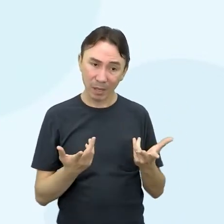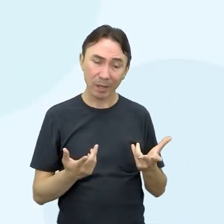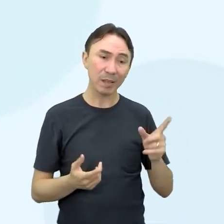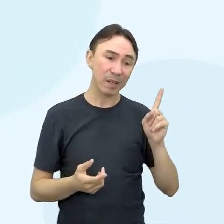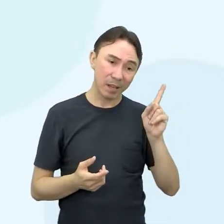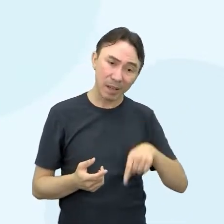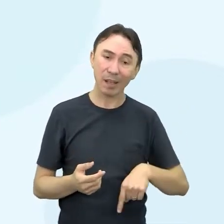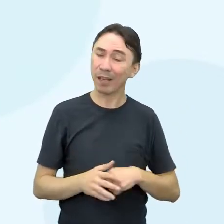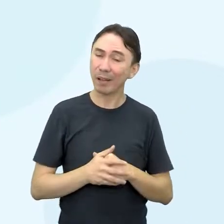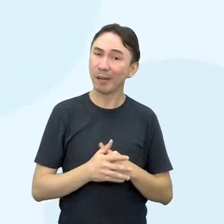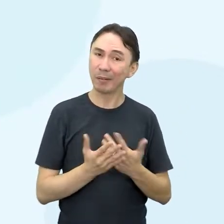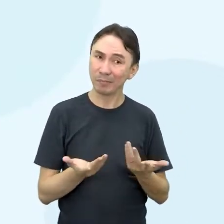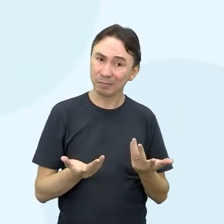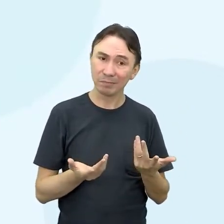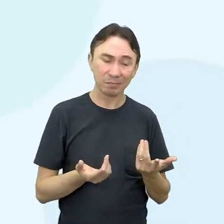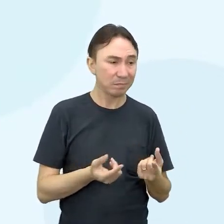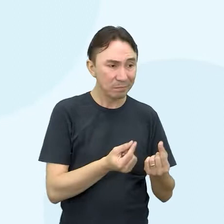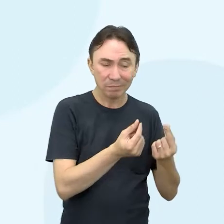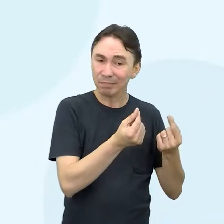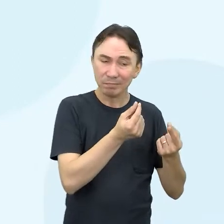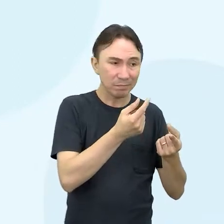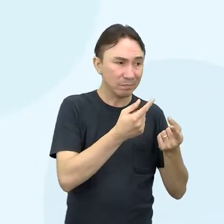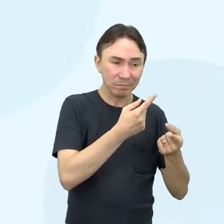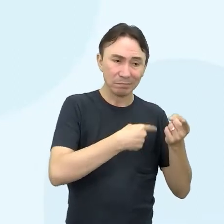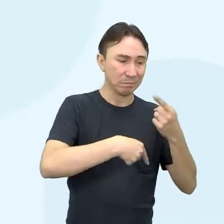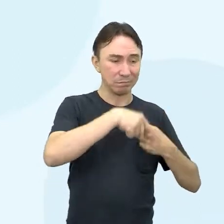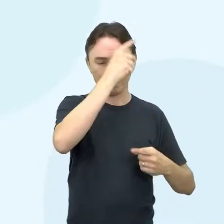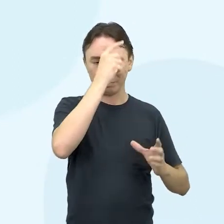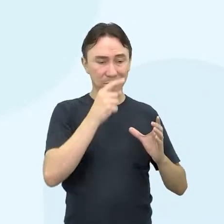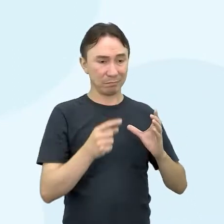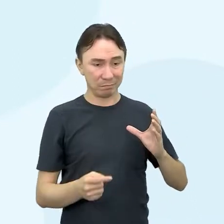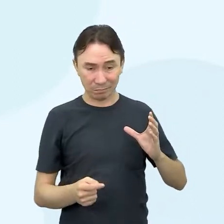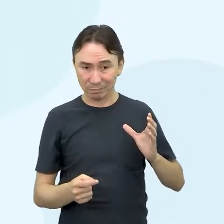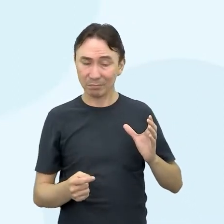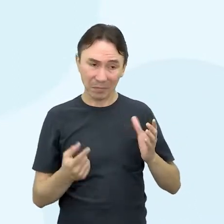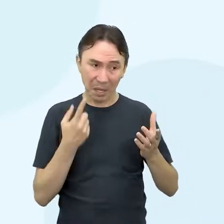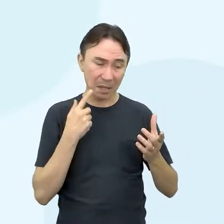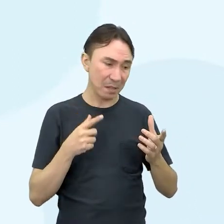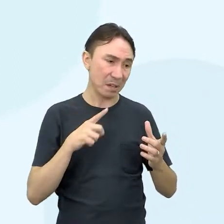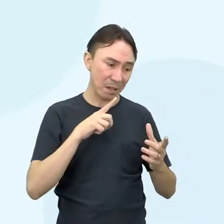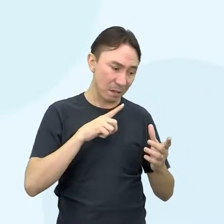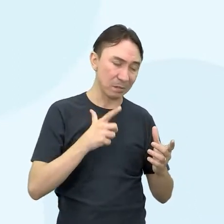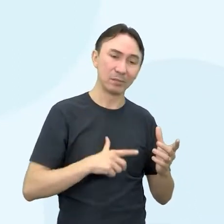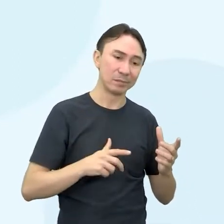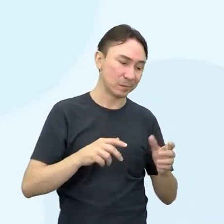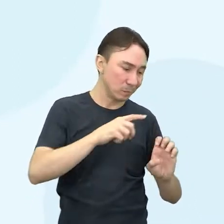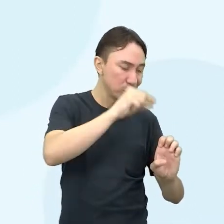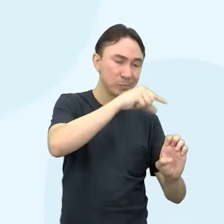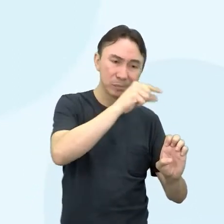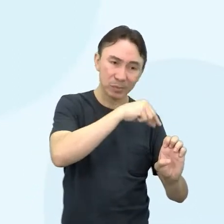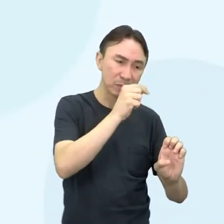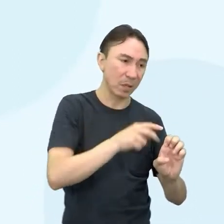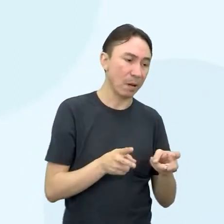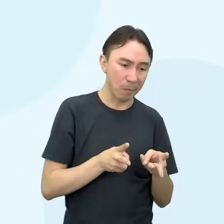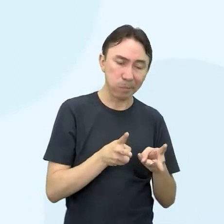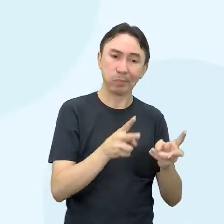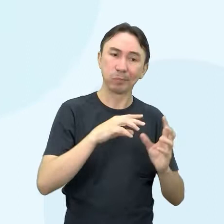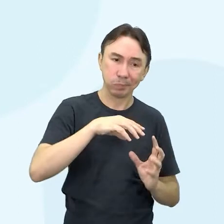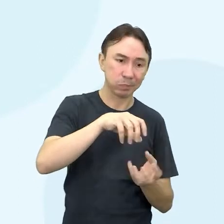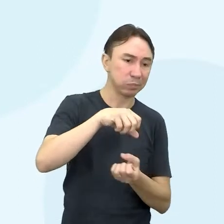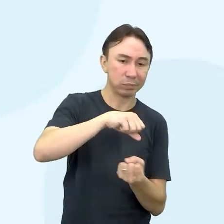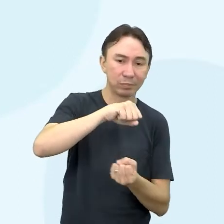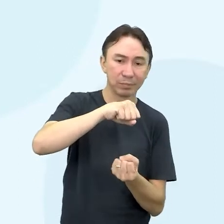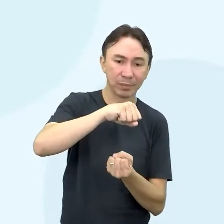essencial para um empreendimento sustentável. Óbvio. Se você monta um empreendimento e esse empreendimento